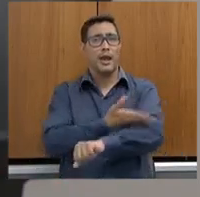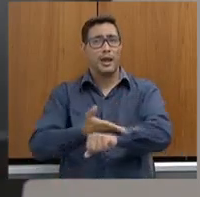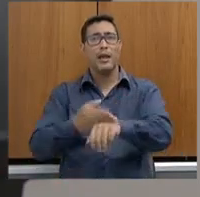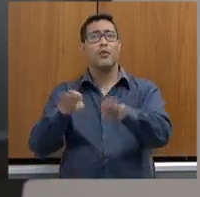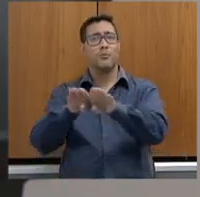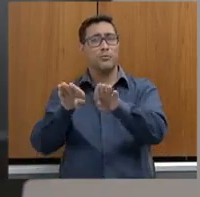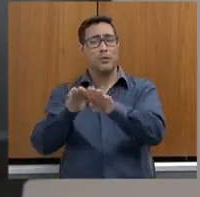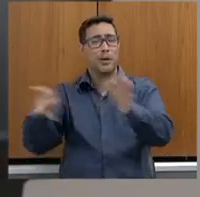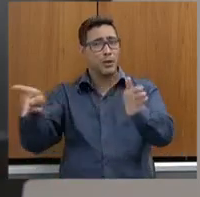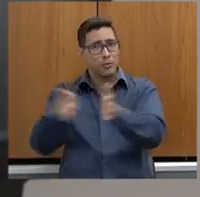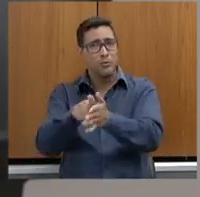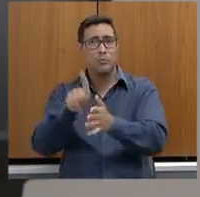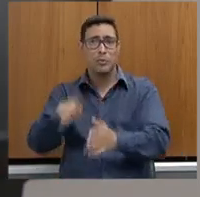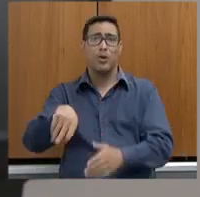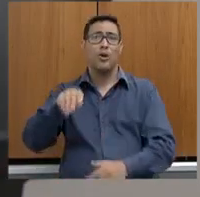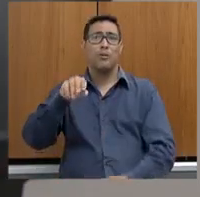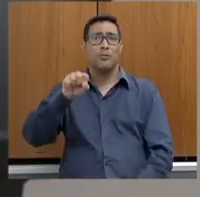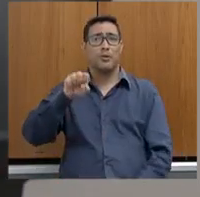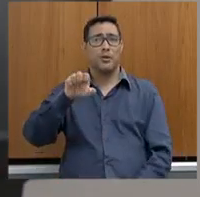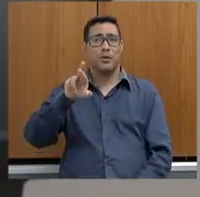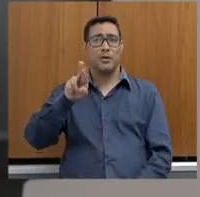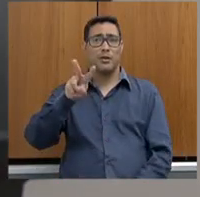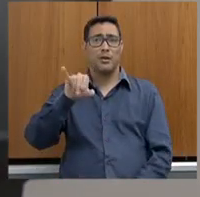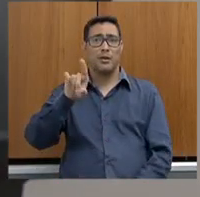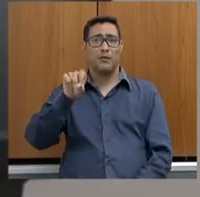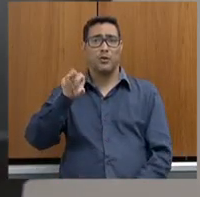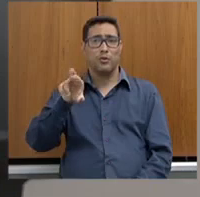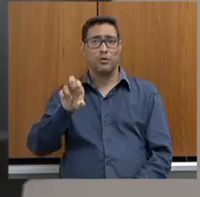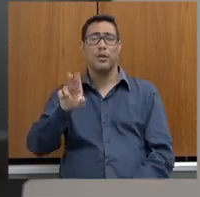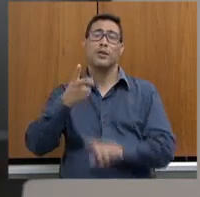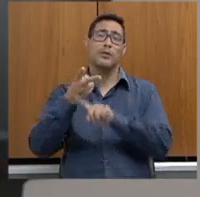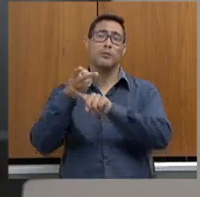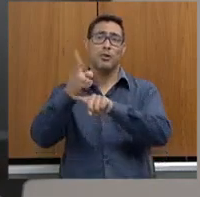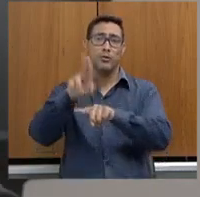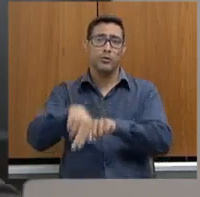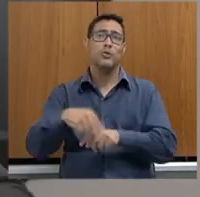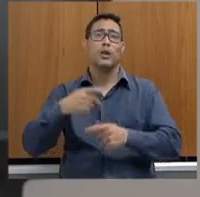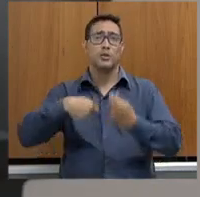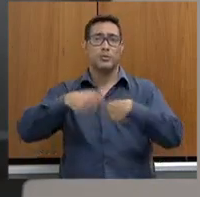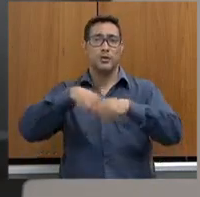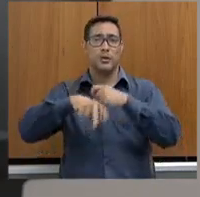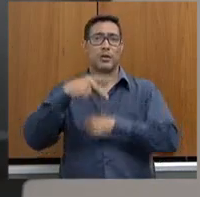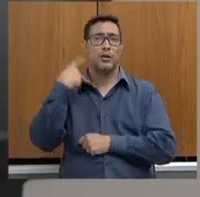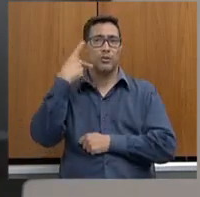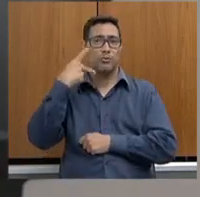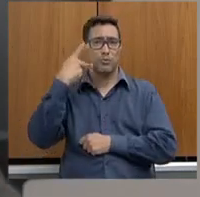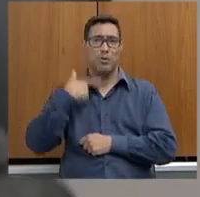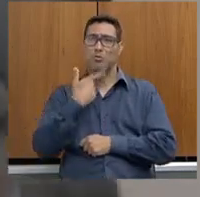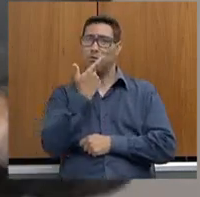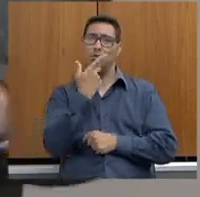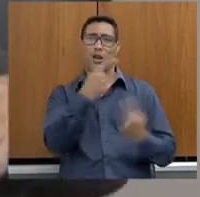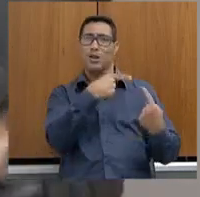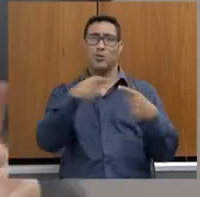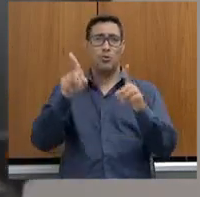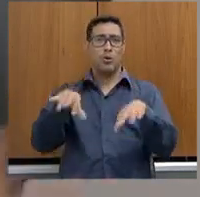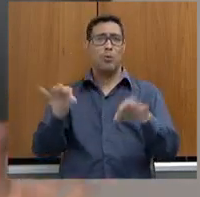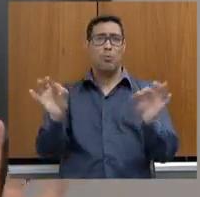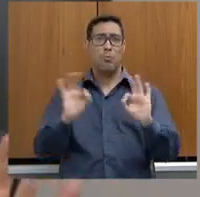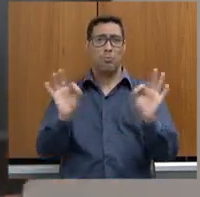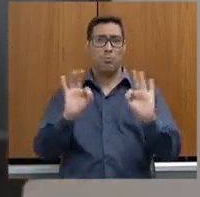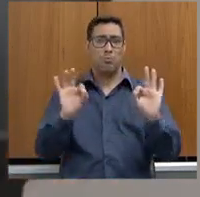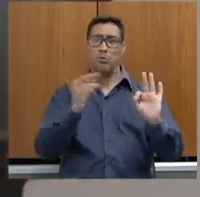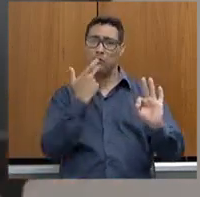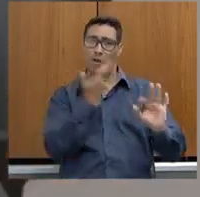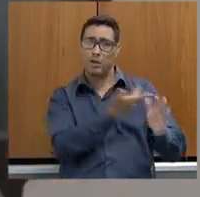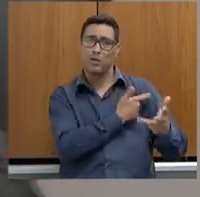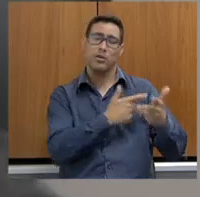servidores que procuram a administração pública. E eu não estou aqui tirando ninguém, não, não estou falando aqui que o legislativo está fora,